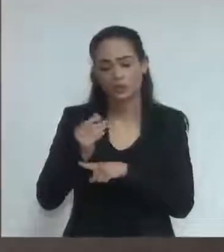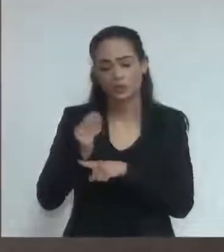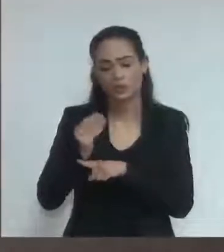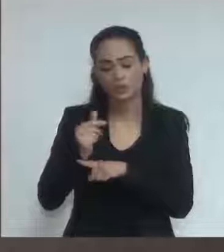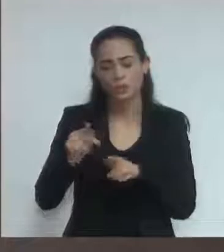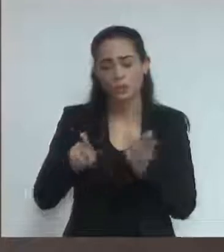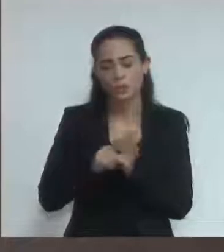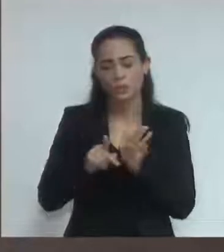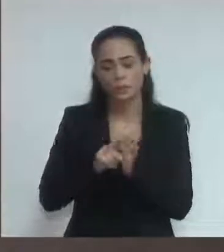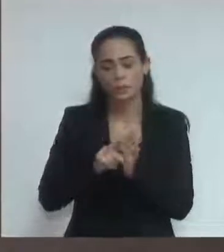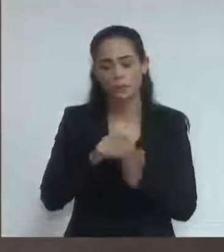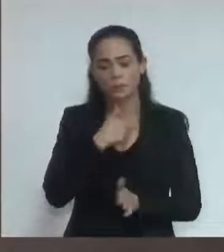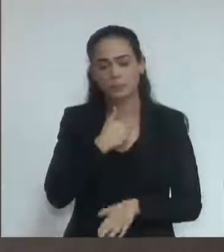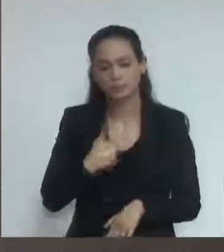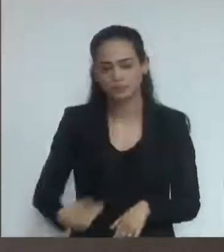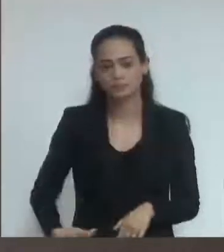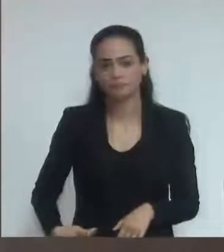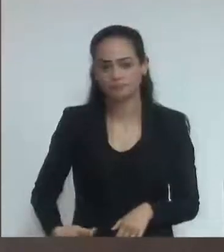Sobre o decreto